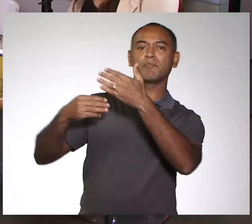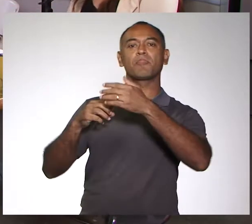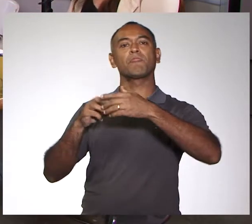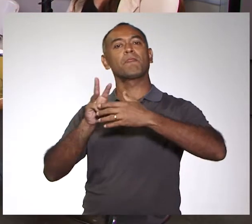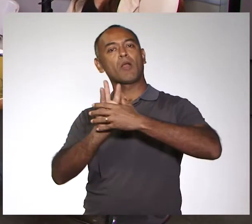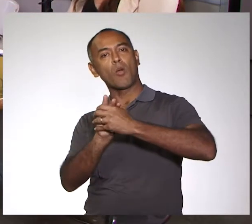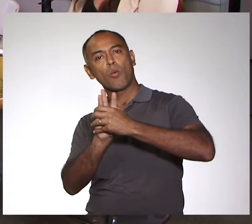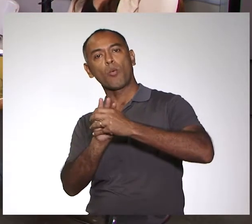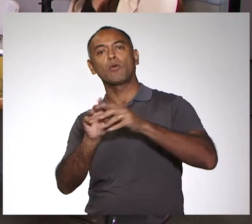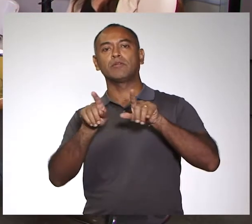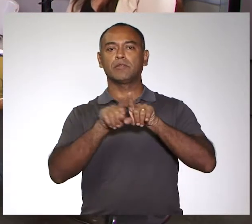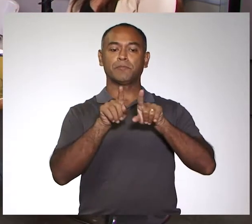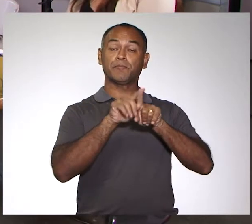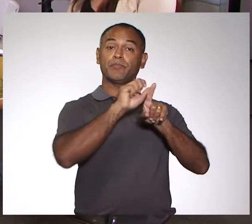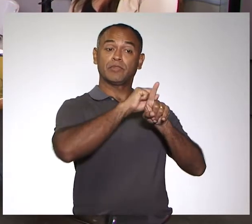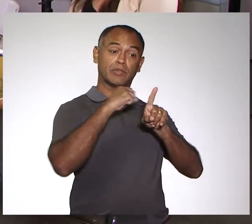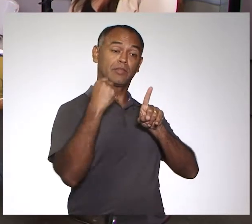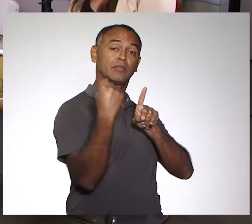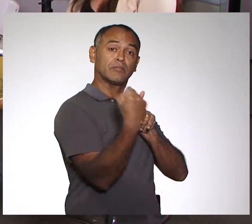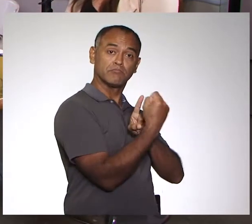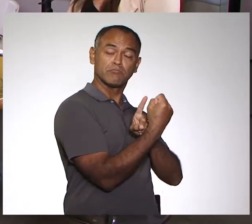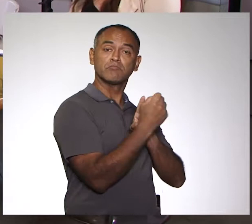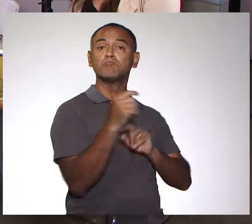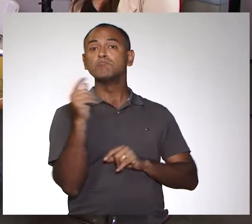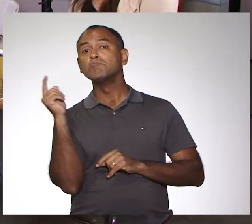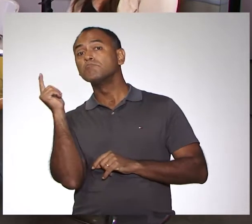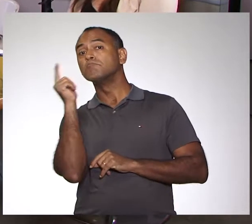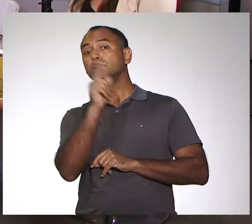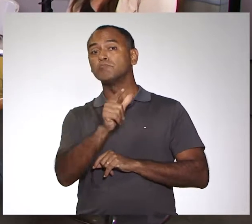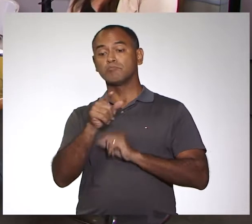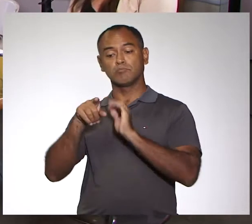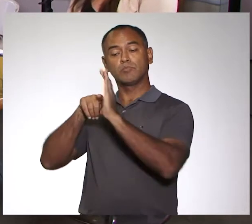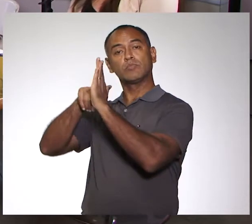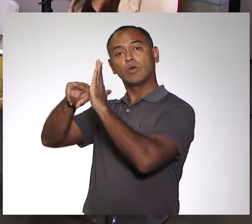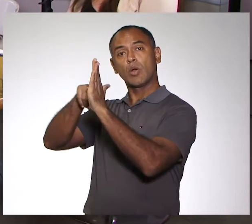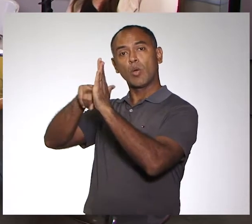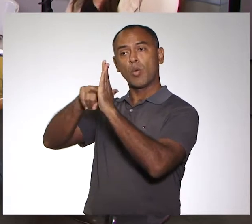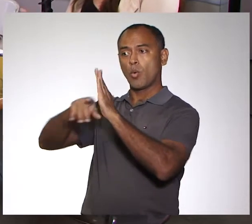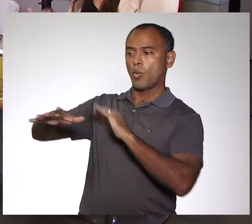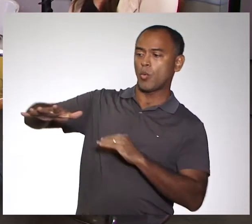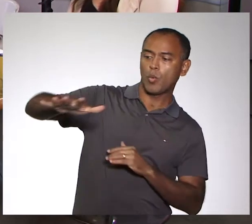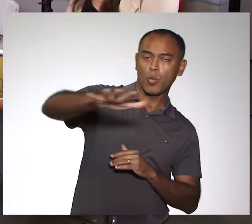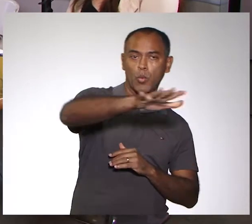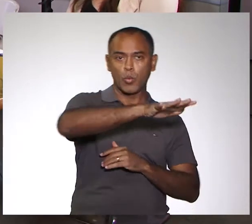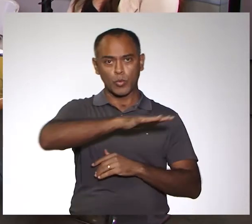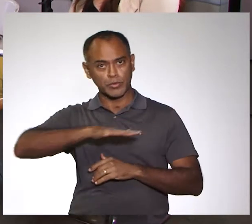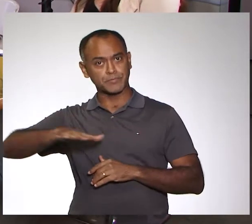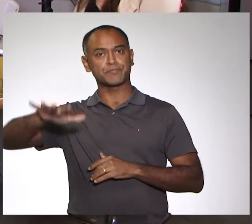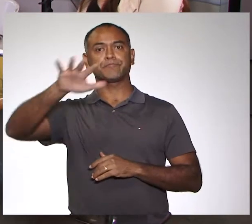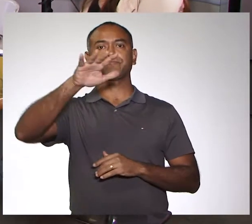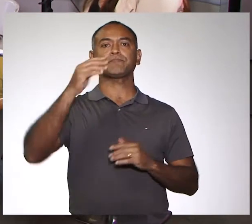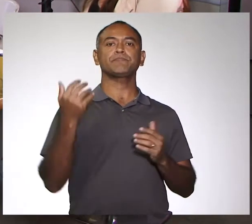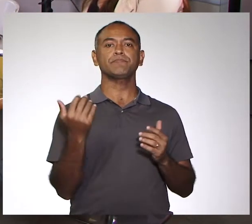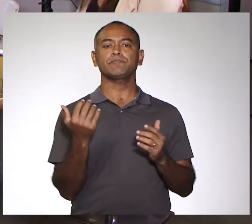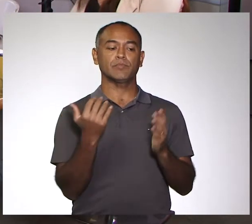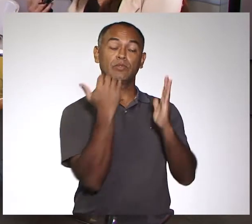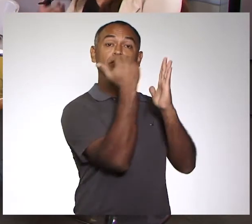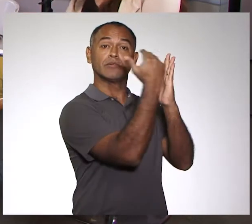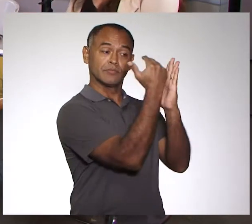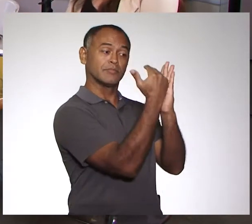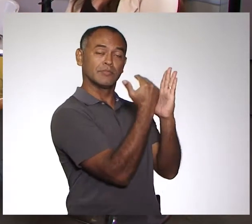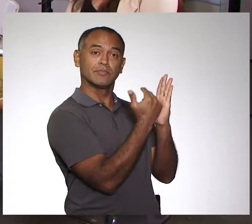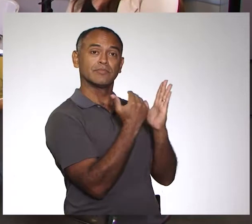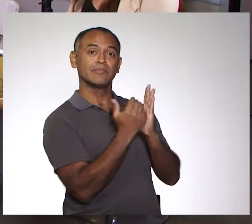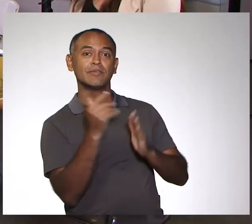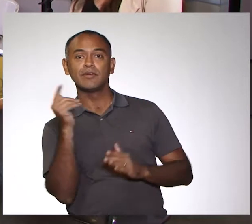E nós vamos conseguir atender essa demanda da consulta pública. Os programas que conseguirem